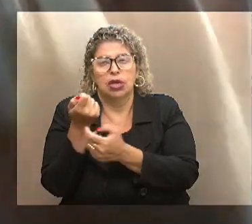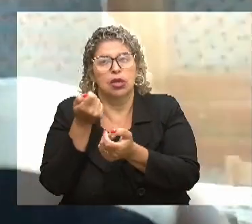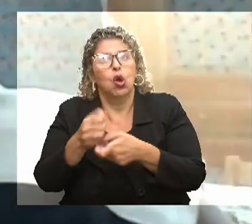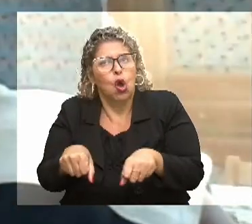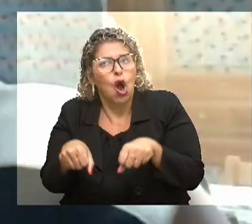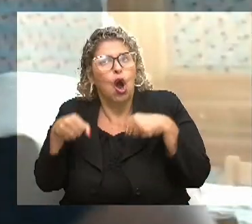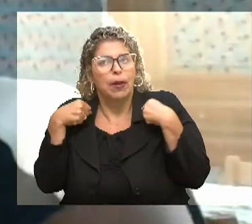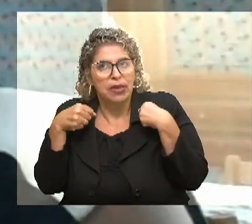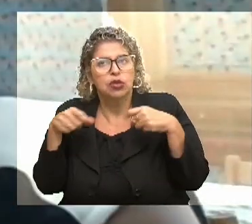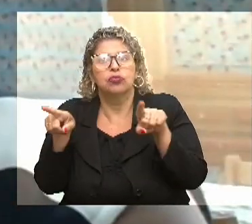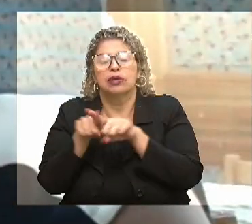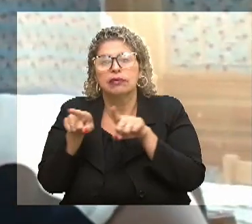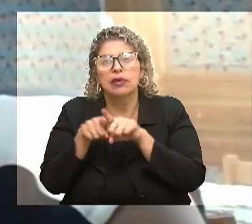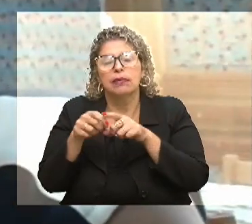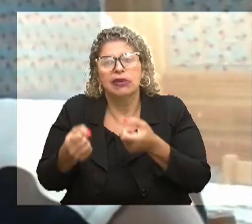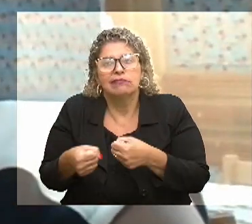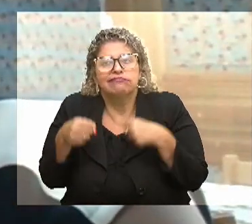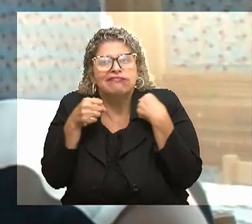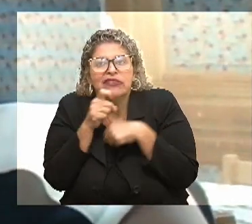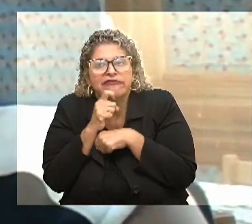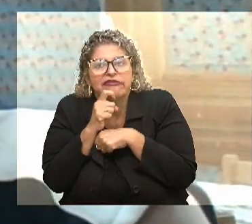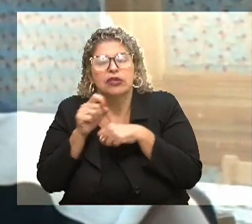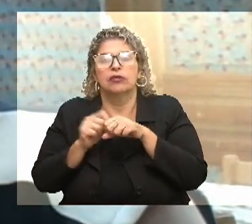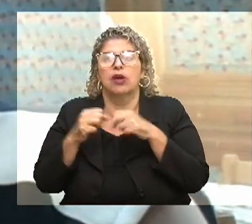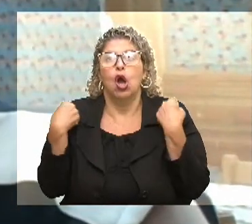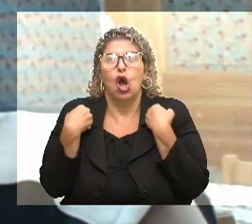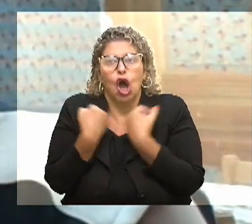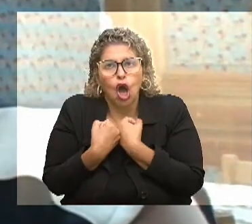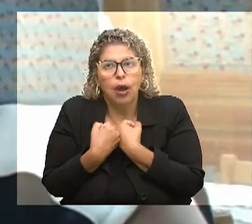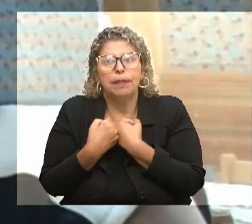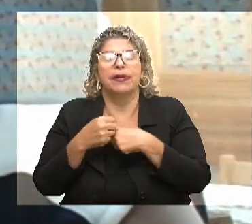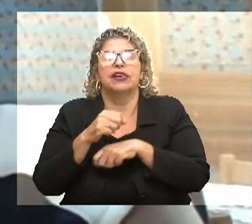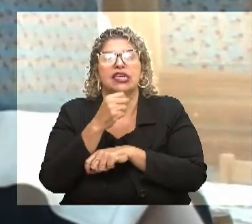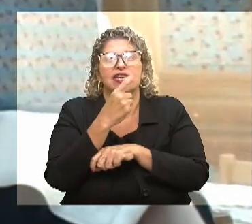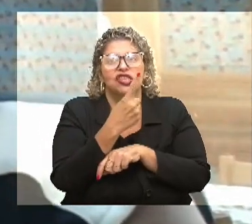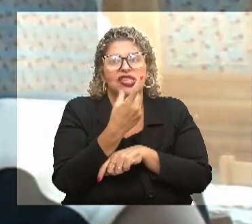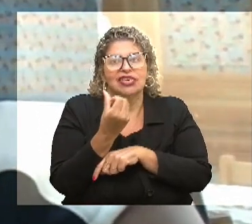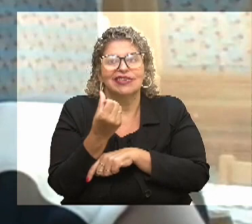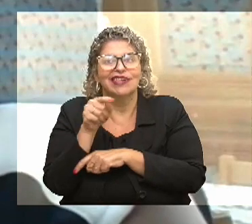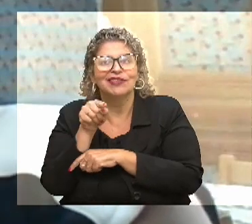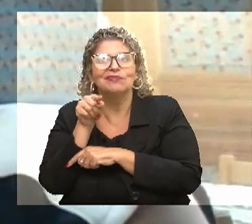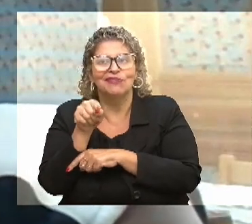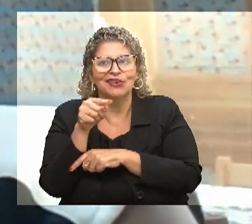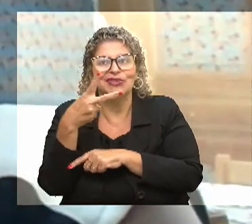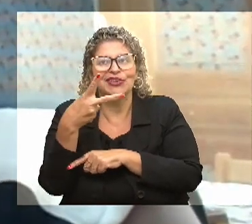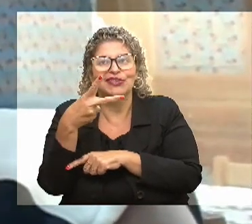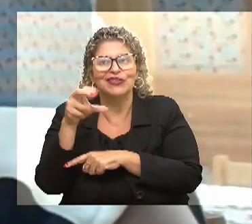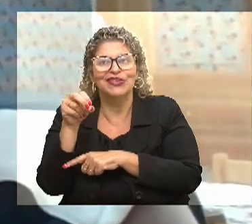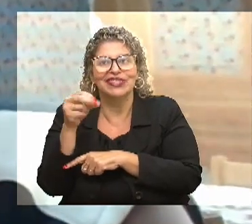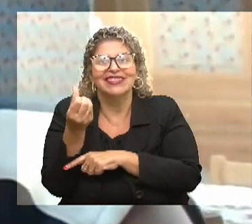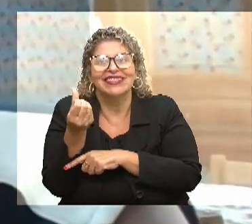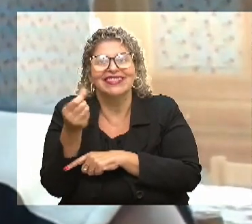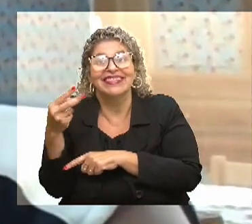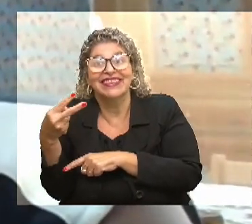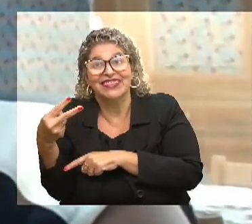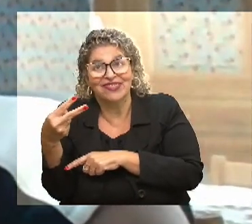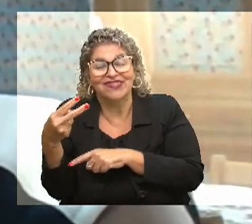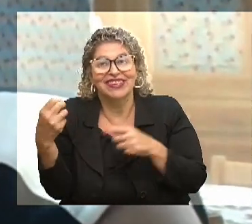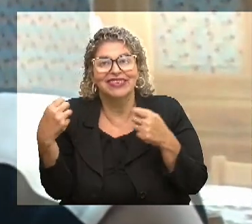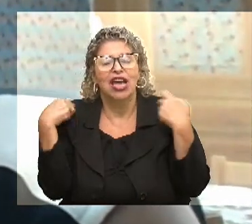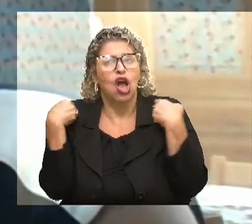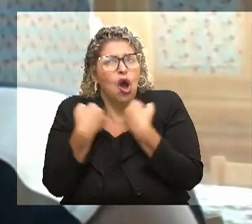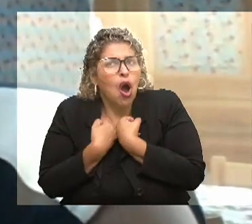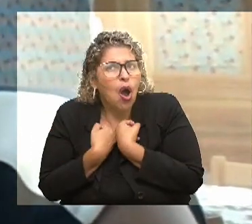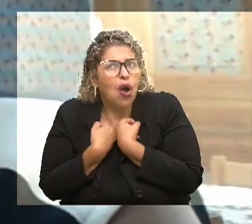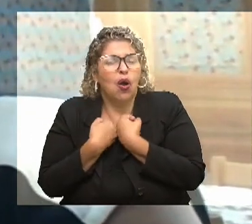cobertores. E muitas pessoas também compram e nos trazem. Agasalho mais de 16.262 agasalhos. Os eu digo